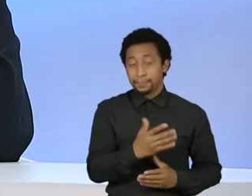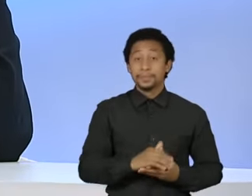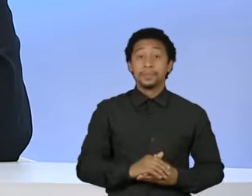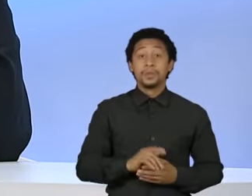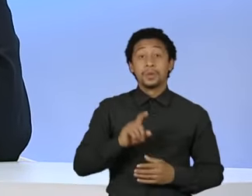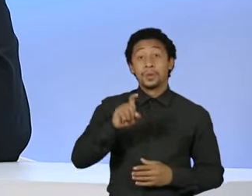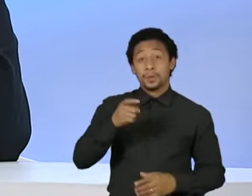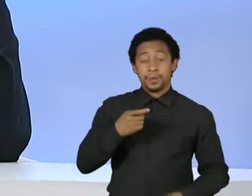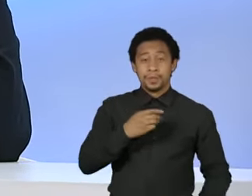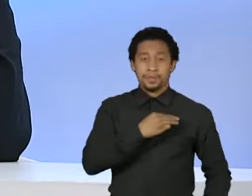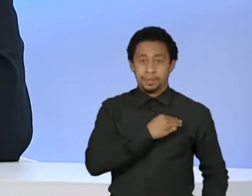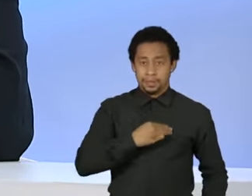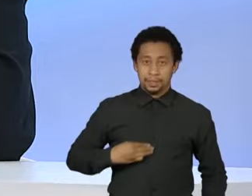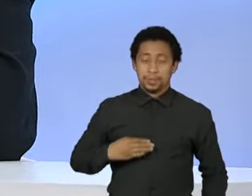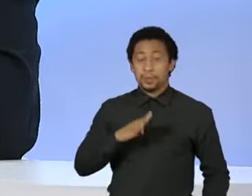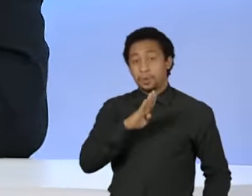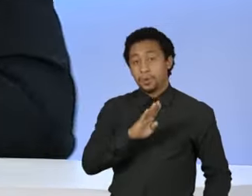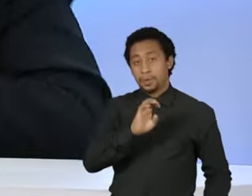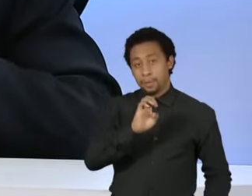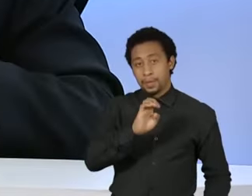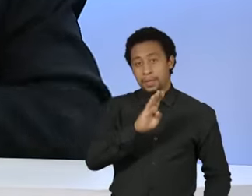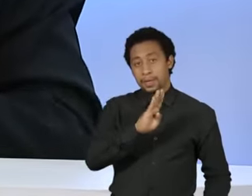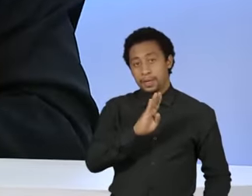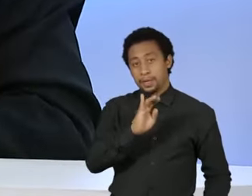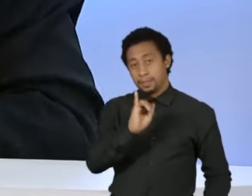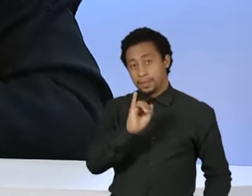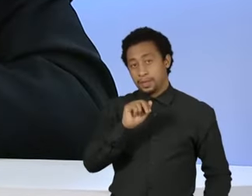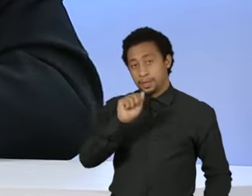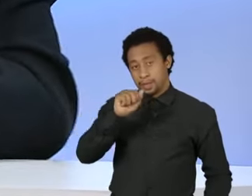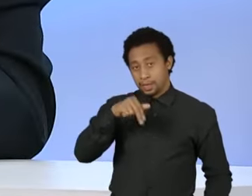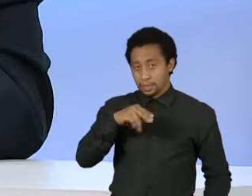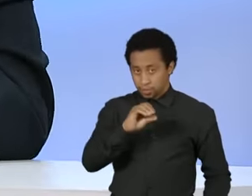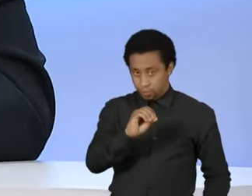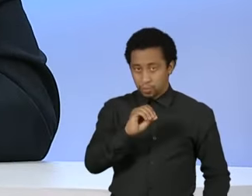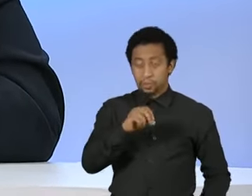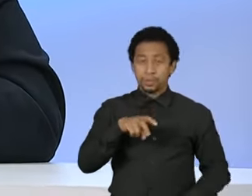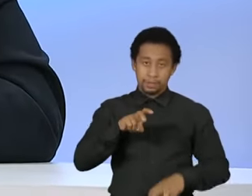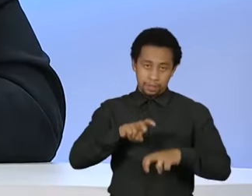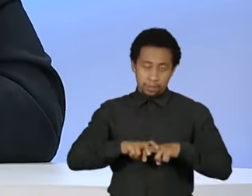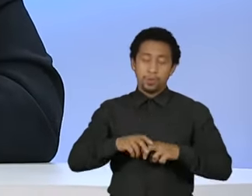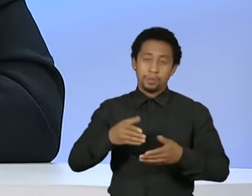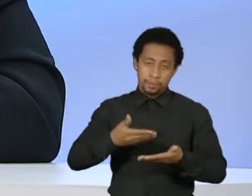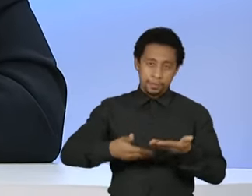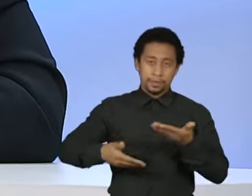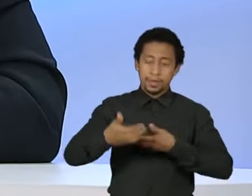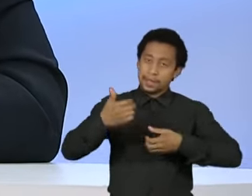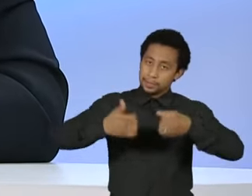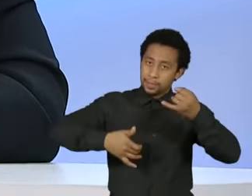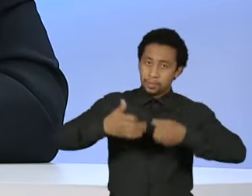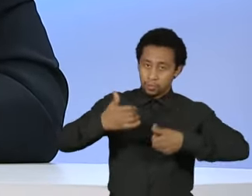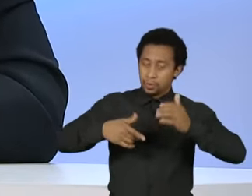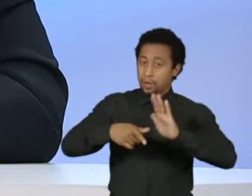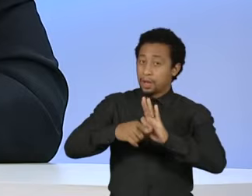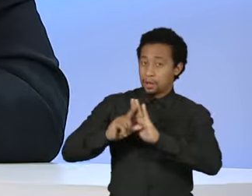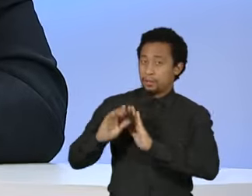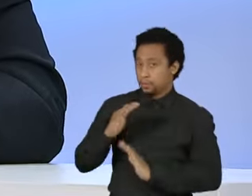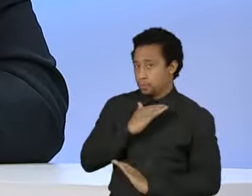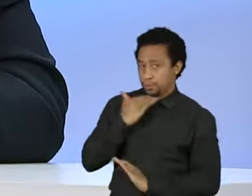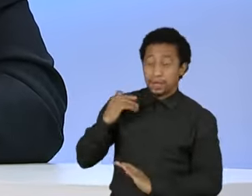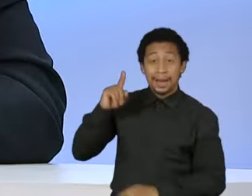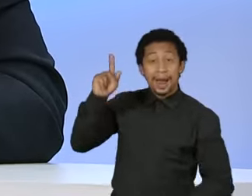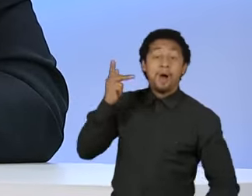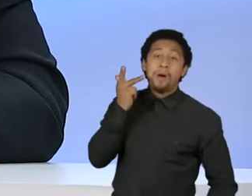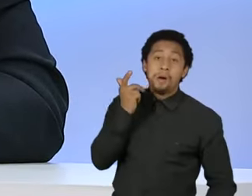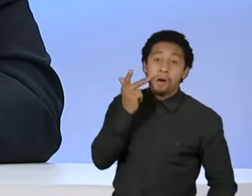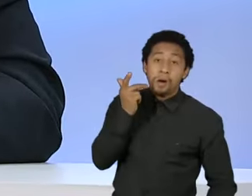-ministro Bebiano disse nessa mesma cadeira, pouco antes de morrer, chamando a atenção para o motim dos policiais no Ceará, que a sociedade